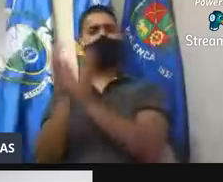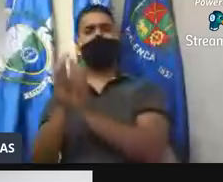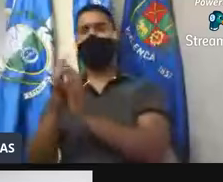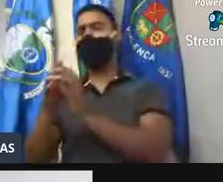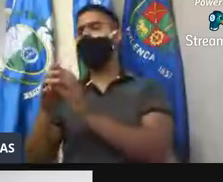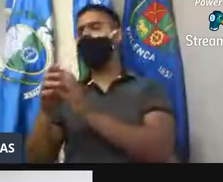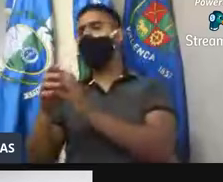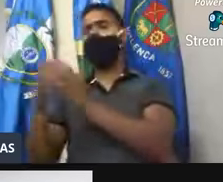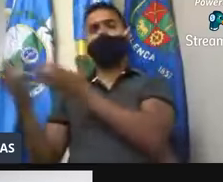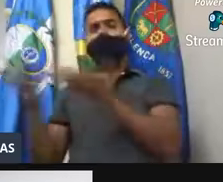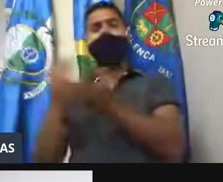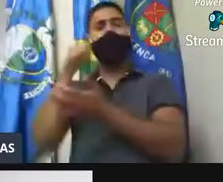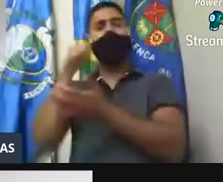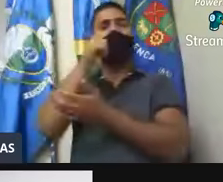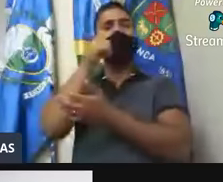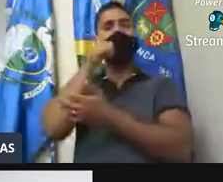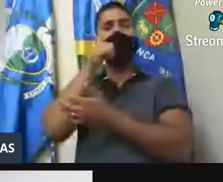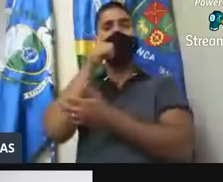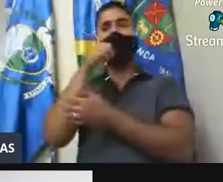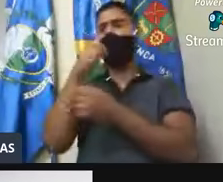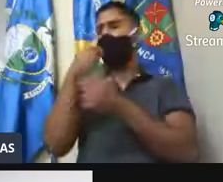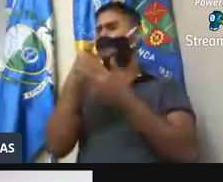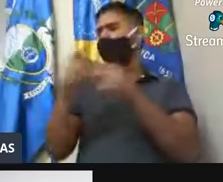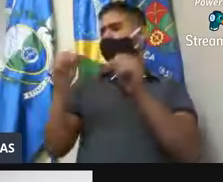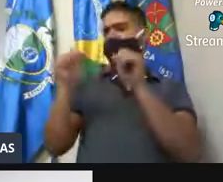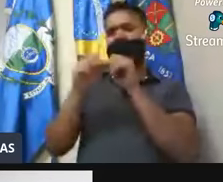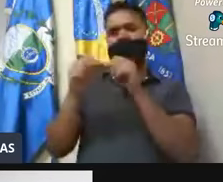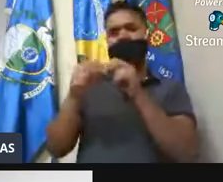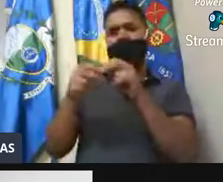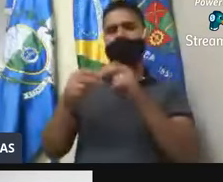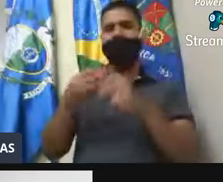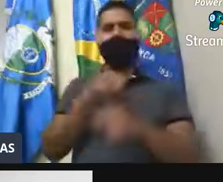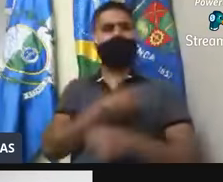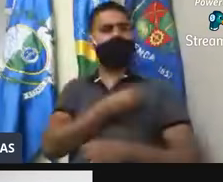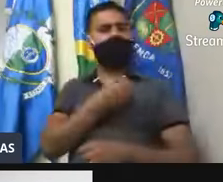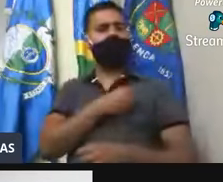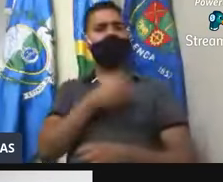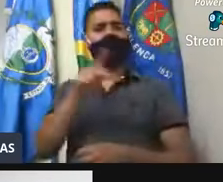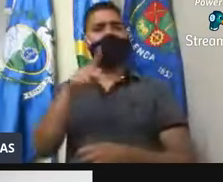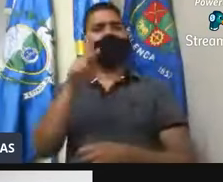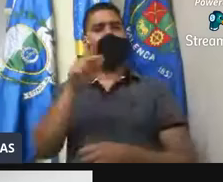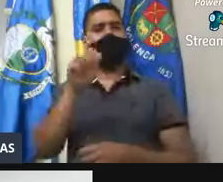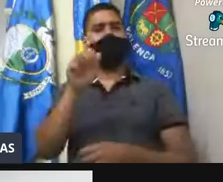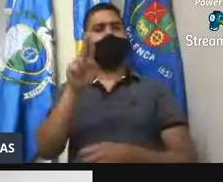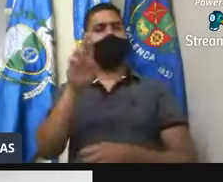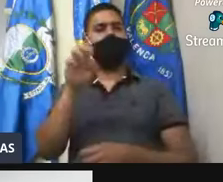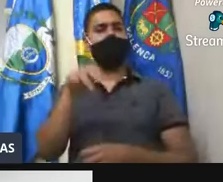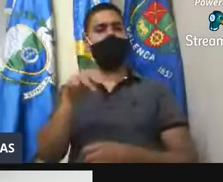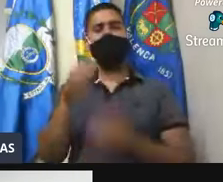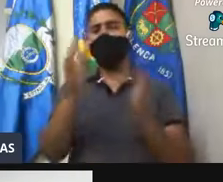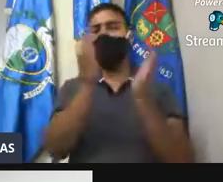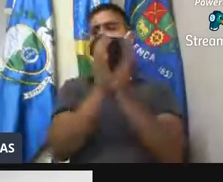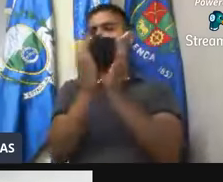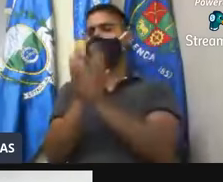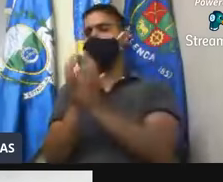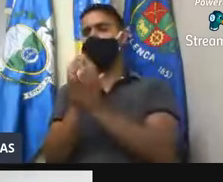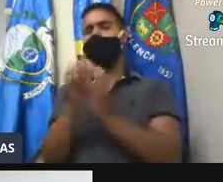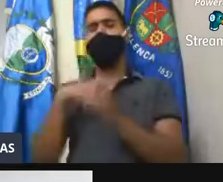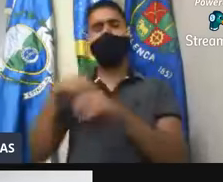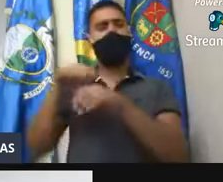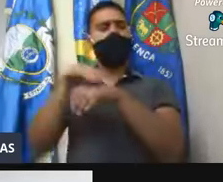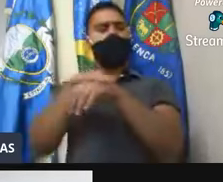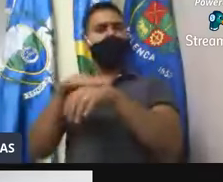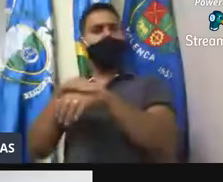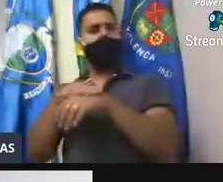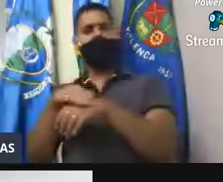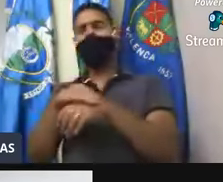moça da Varginha. O que eles fizeram pela vida da Karen, o que eles fizeram, a equipe toda. Quando eu conversei com o doutor Bernardo, ele, os